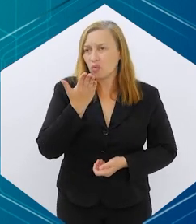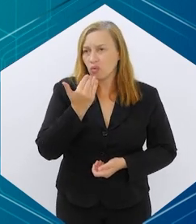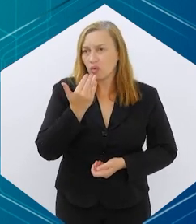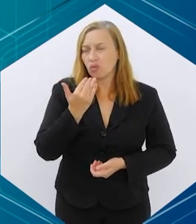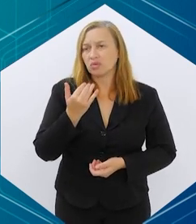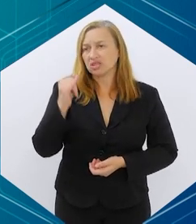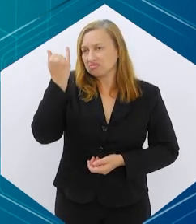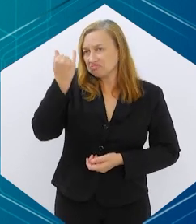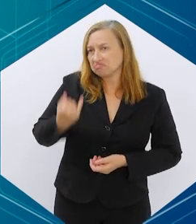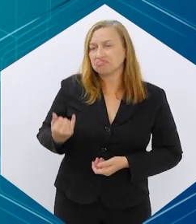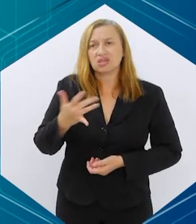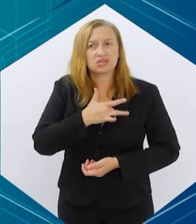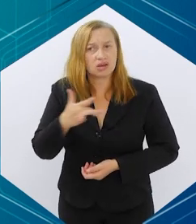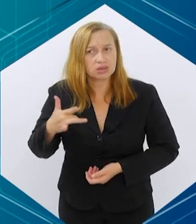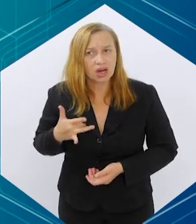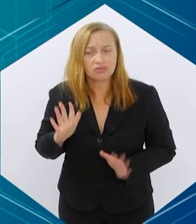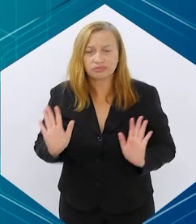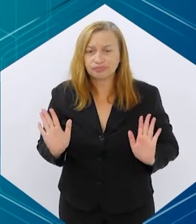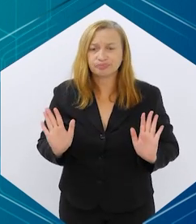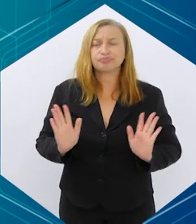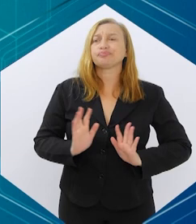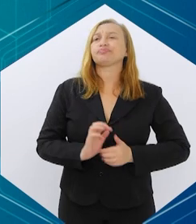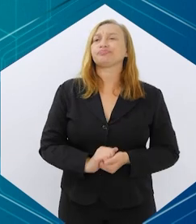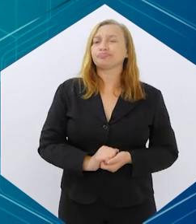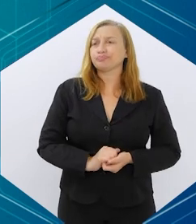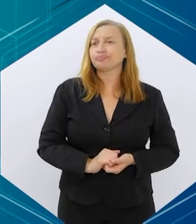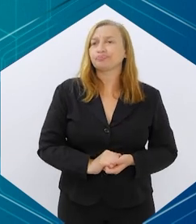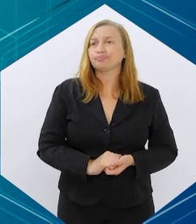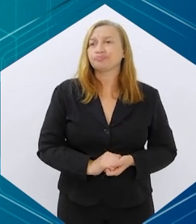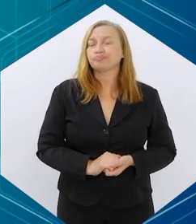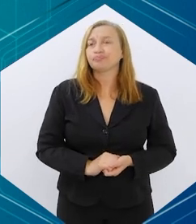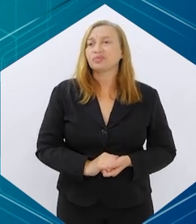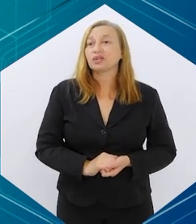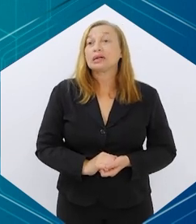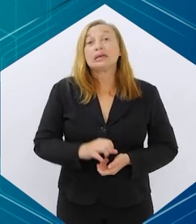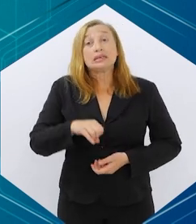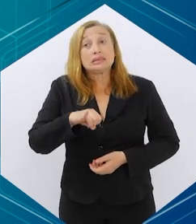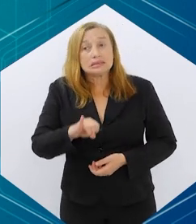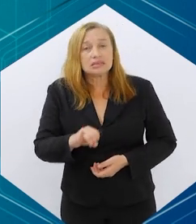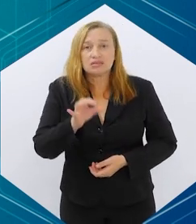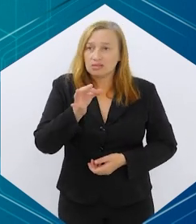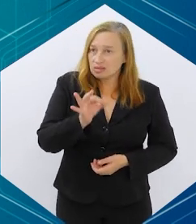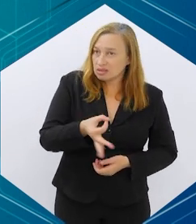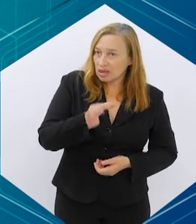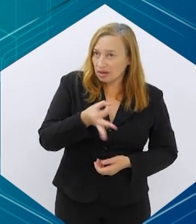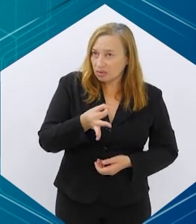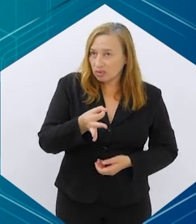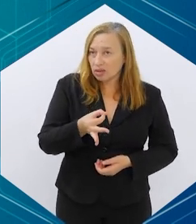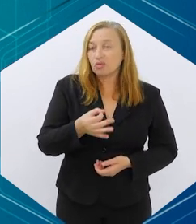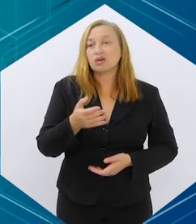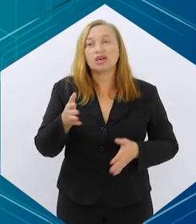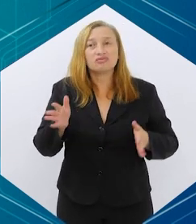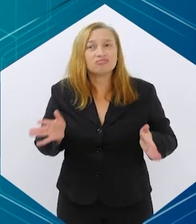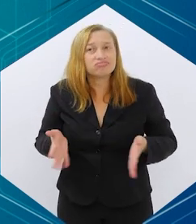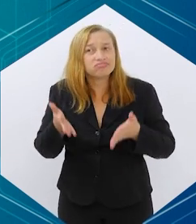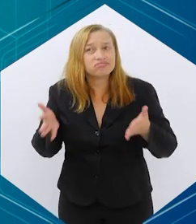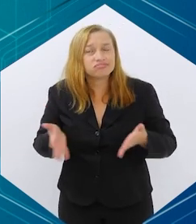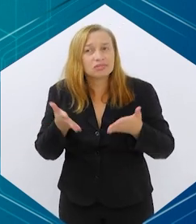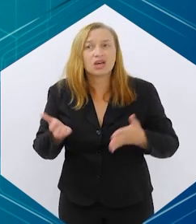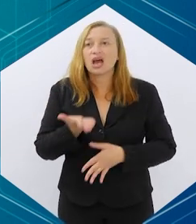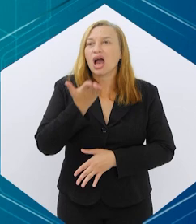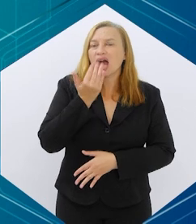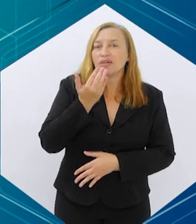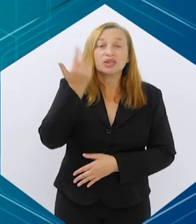alimento, dieta saudável a qualquer, a qualquer momento, né? Se, de fato, gente, o que a gente estimula é